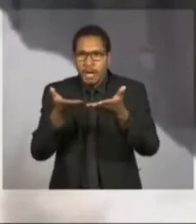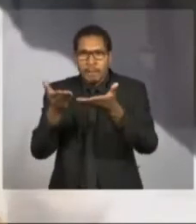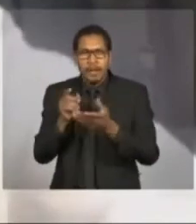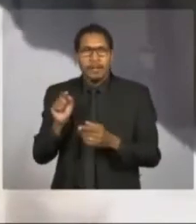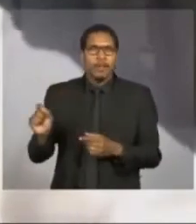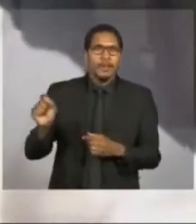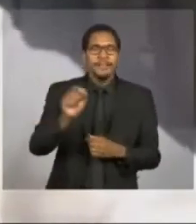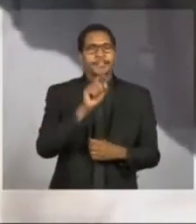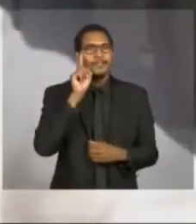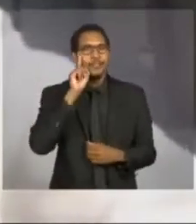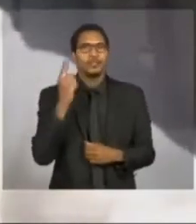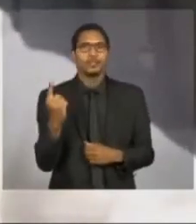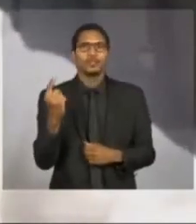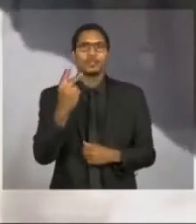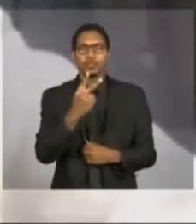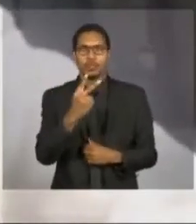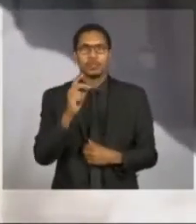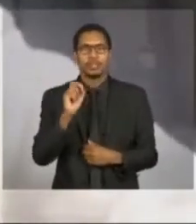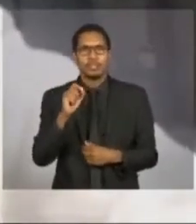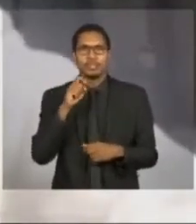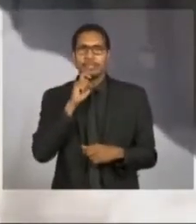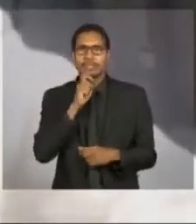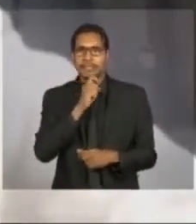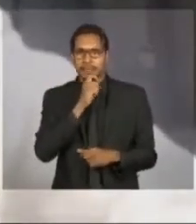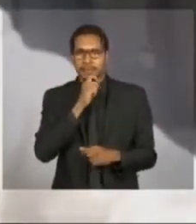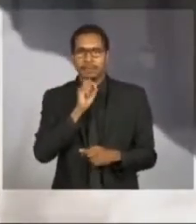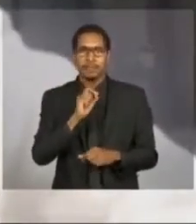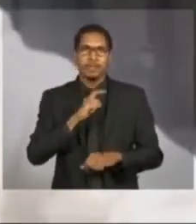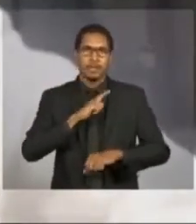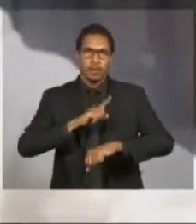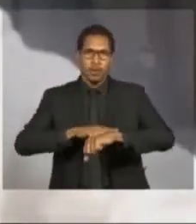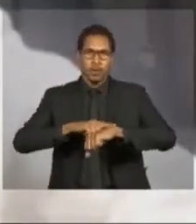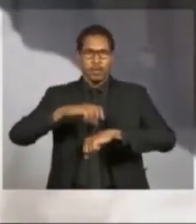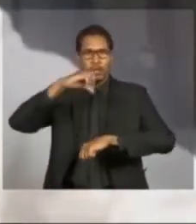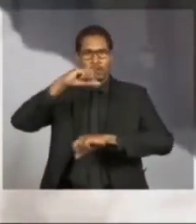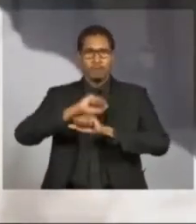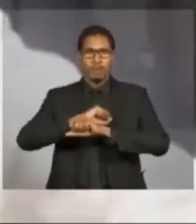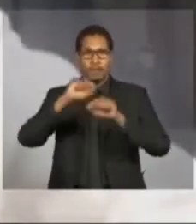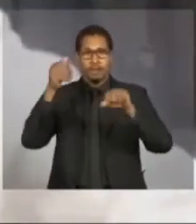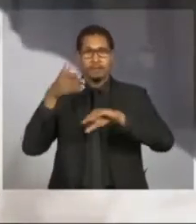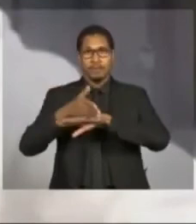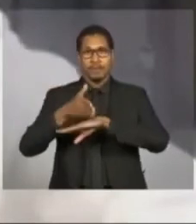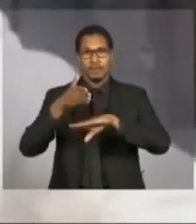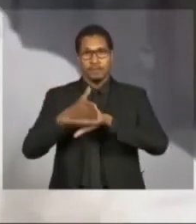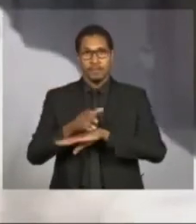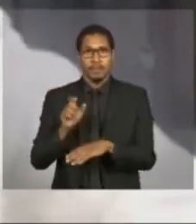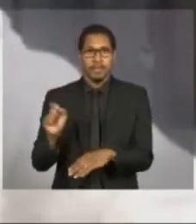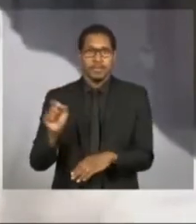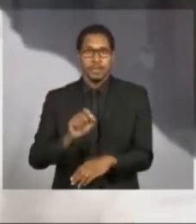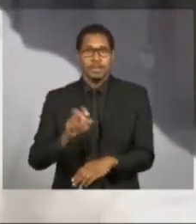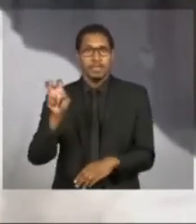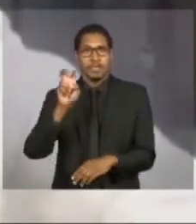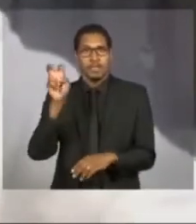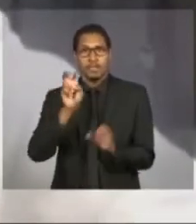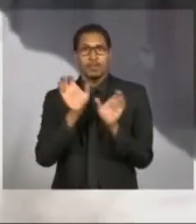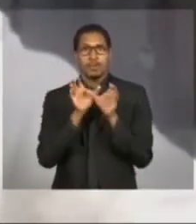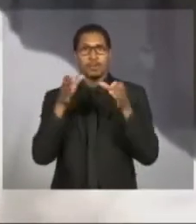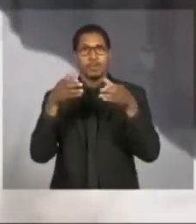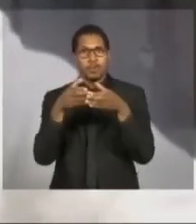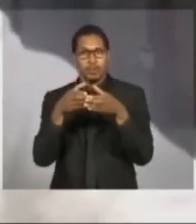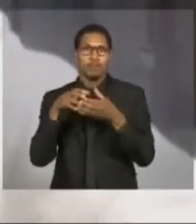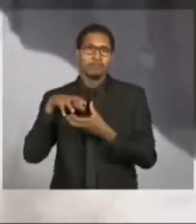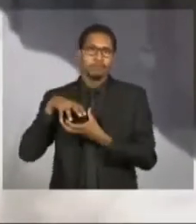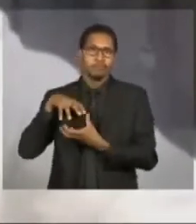para, dia 12 de setembro, a partir das 9 horas, participar conosco do 5º Congresso do